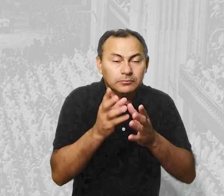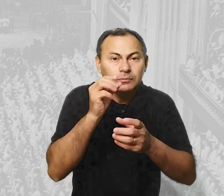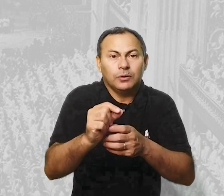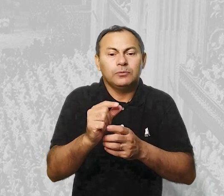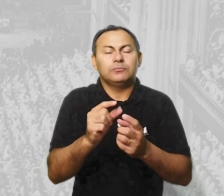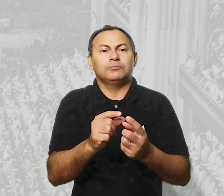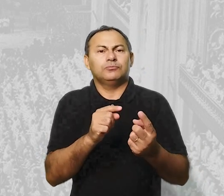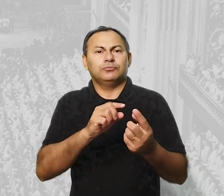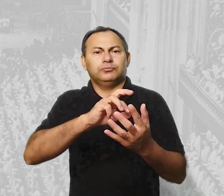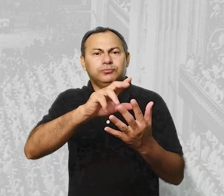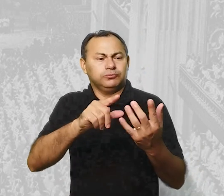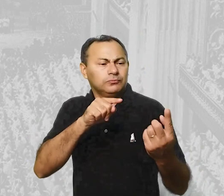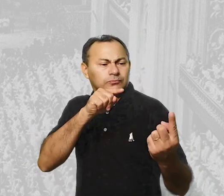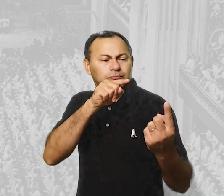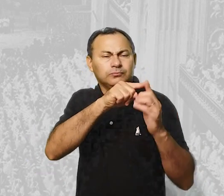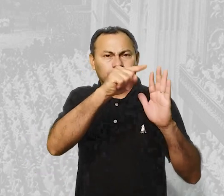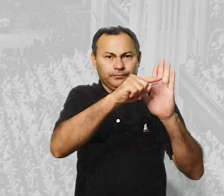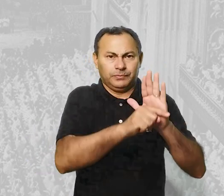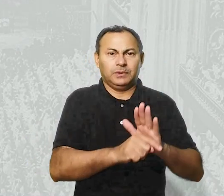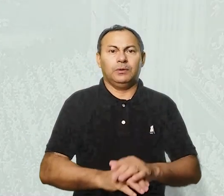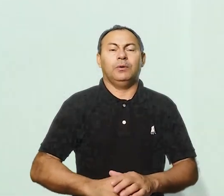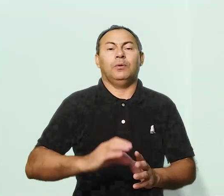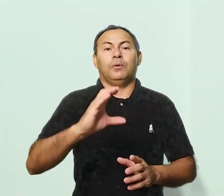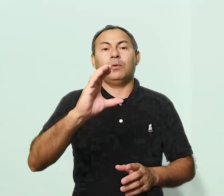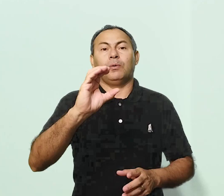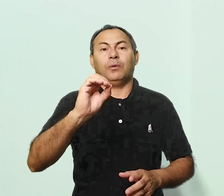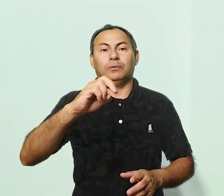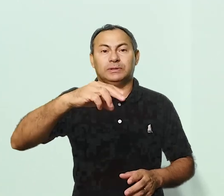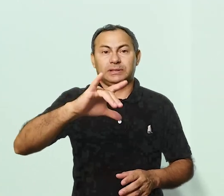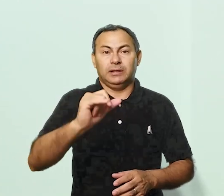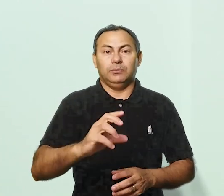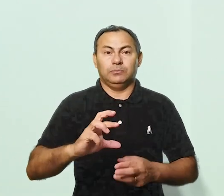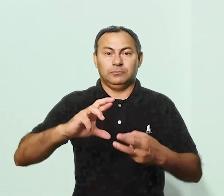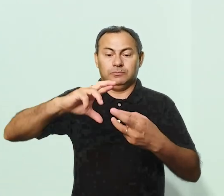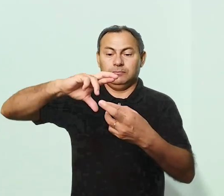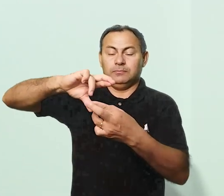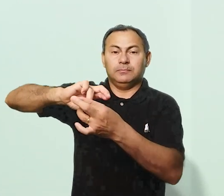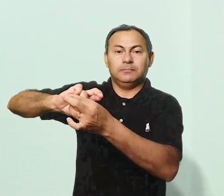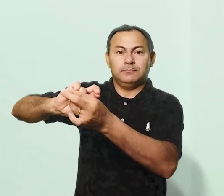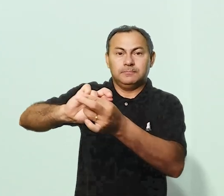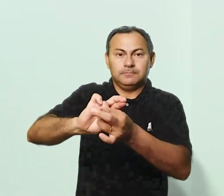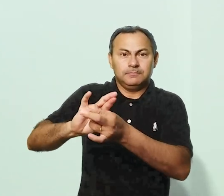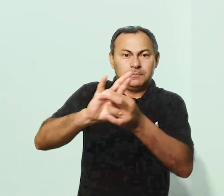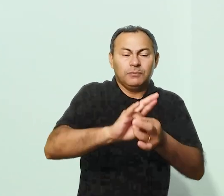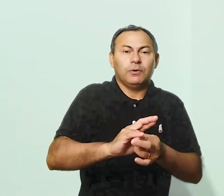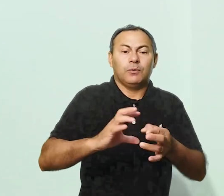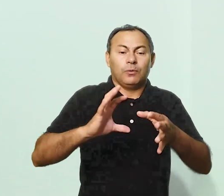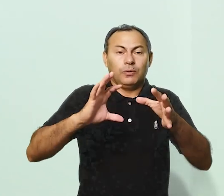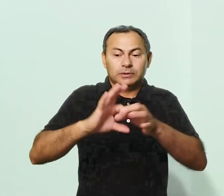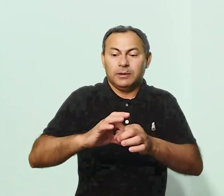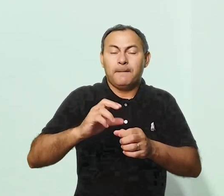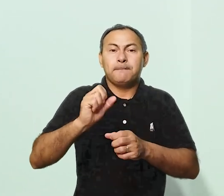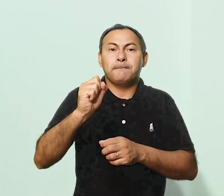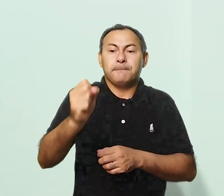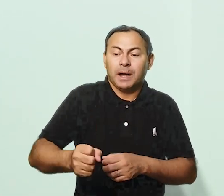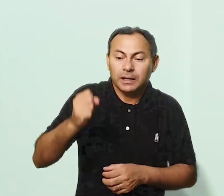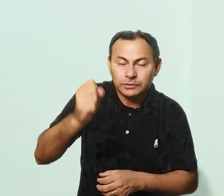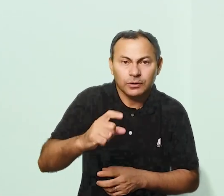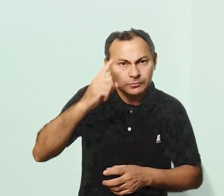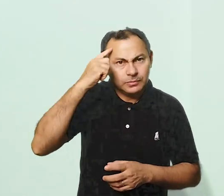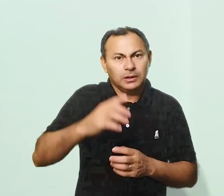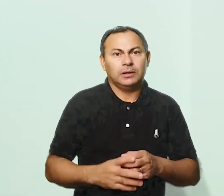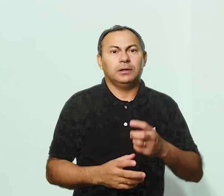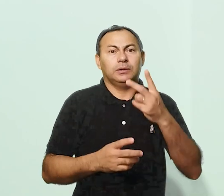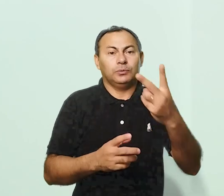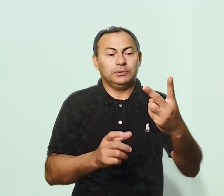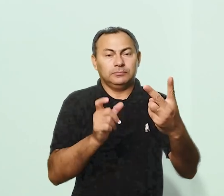objetivos. O Conselho Ecumênico Vaticano II foi um concílio pastoral, eclesiológico. Duas